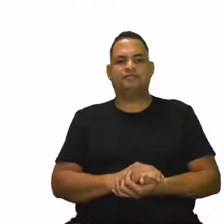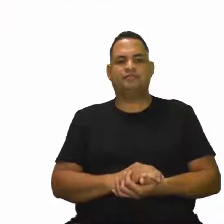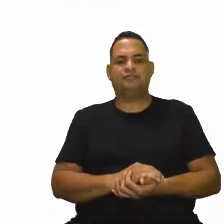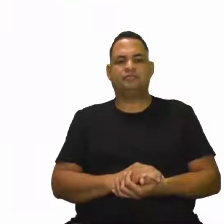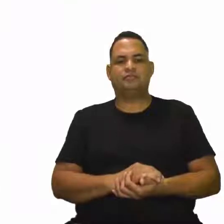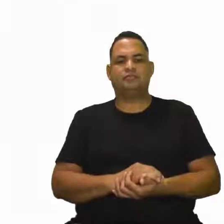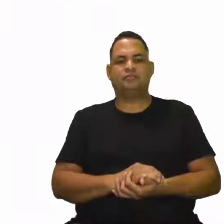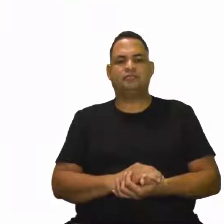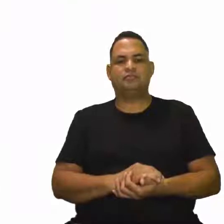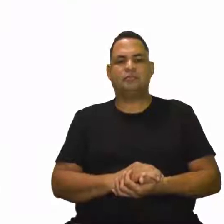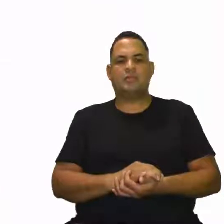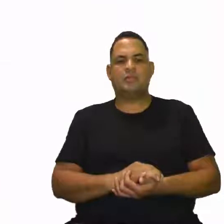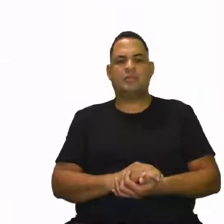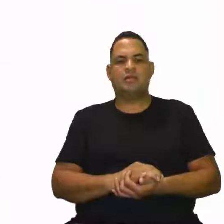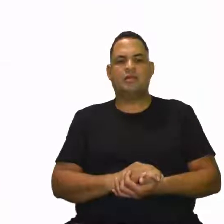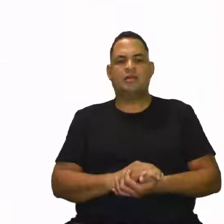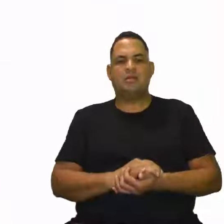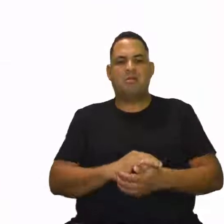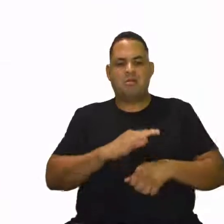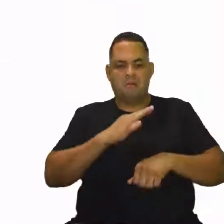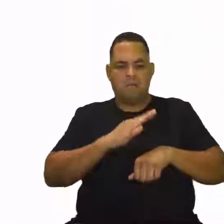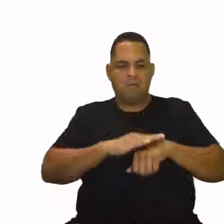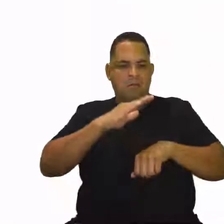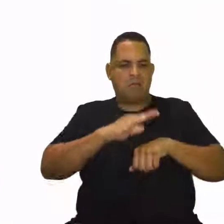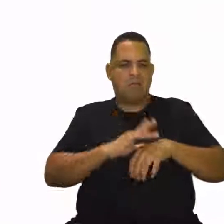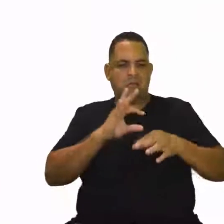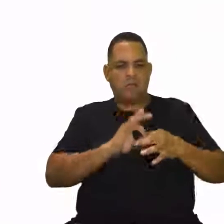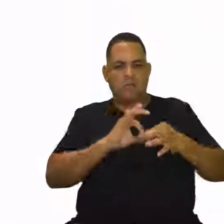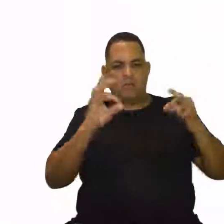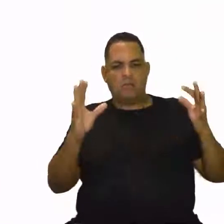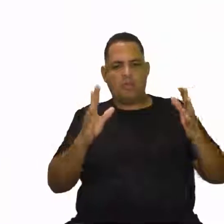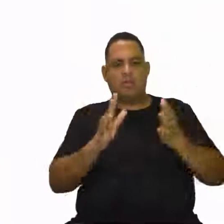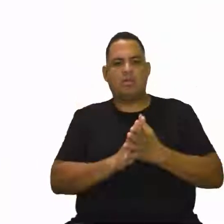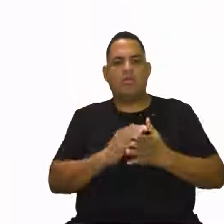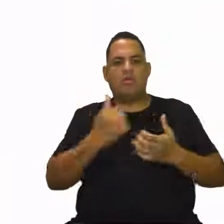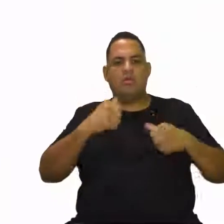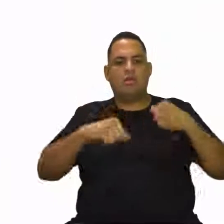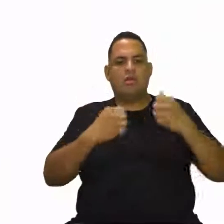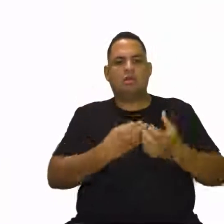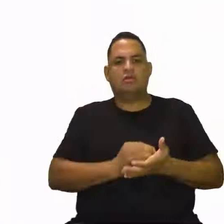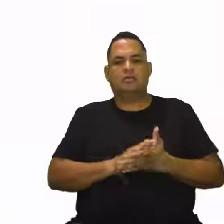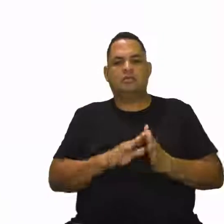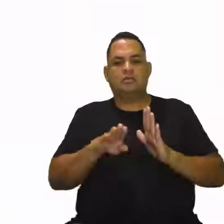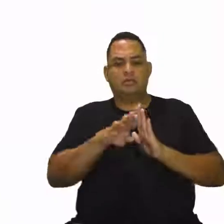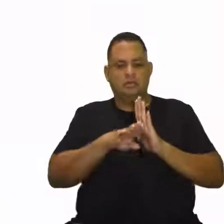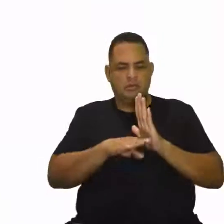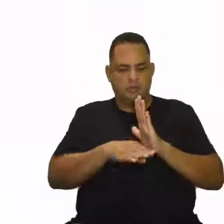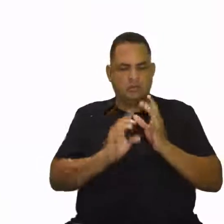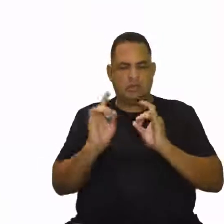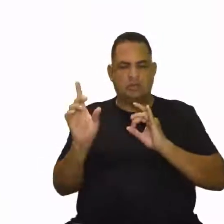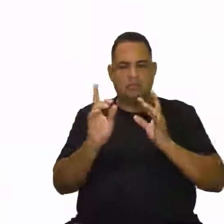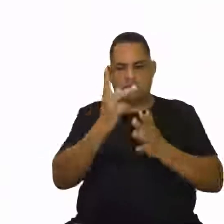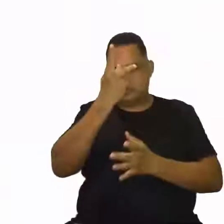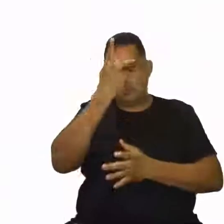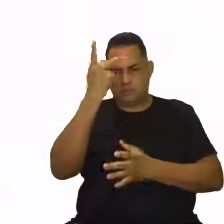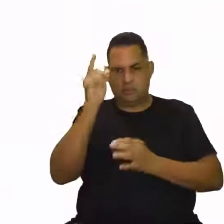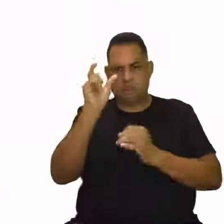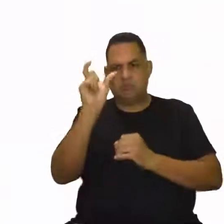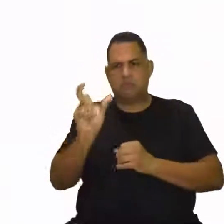Eles aumentam aí essa autonomia funcional, a qualidade de vida e a prescrição, que deve ser individualizada, certo?